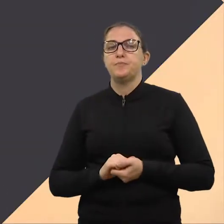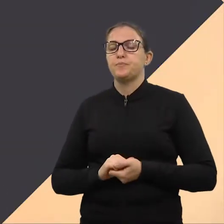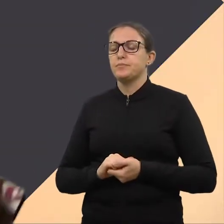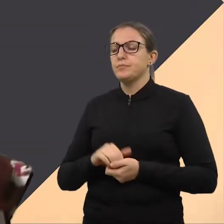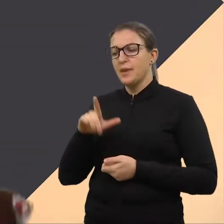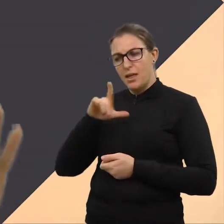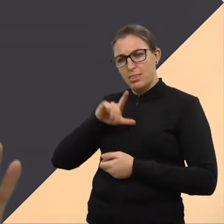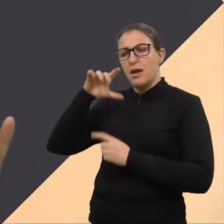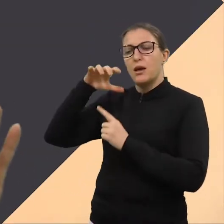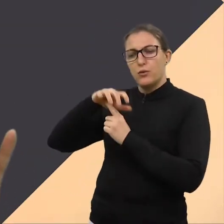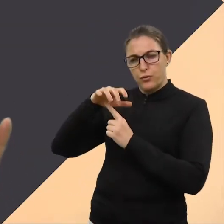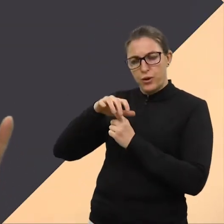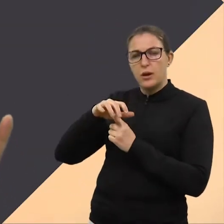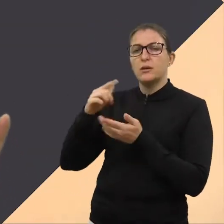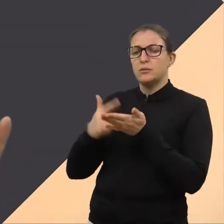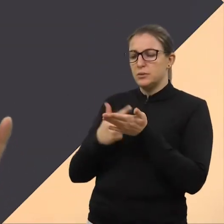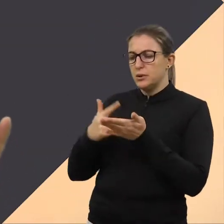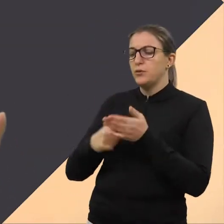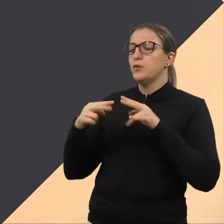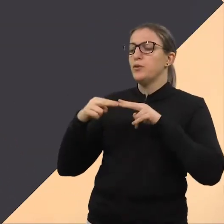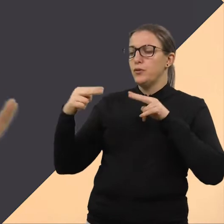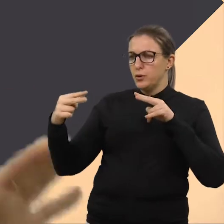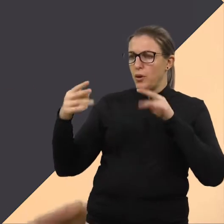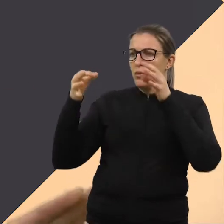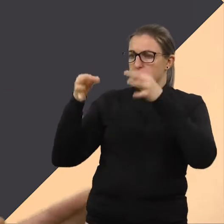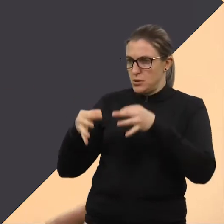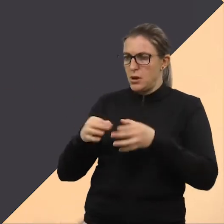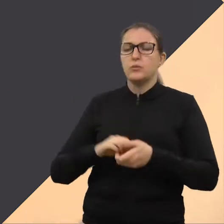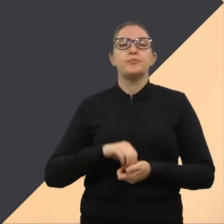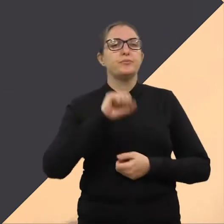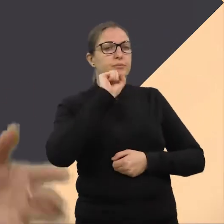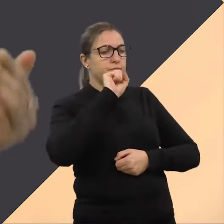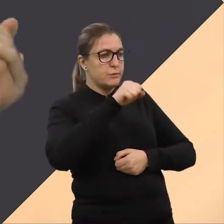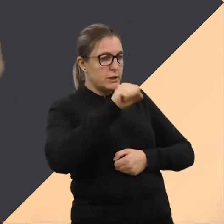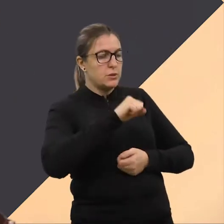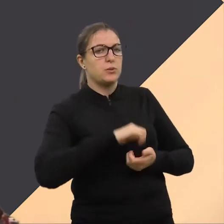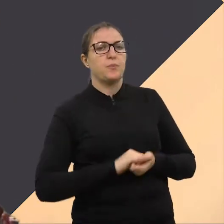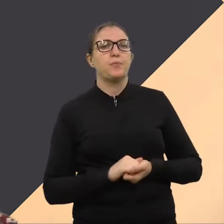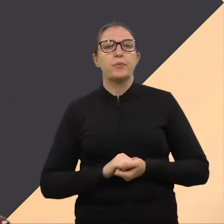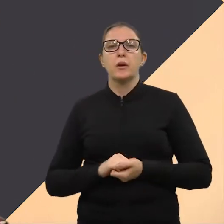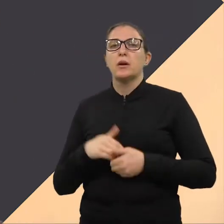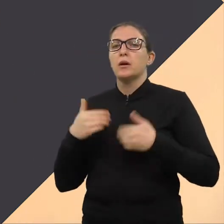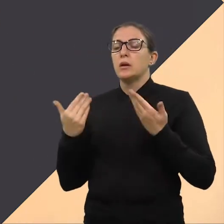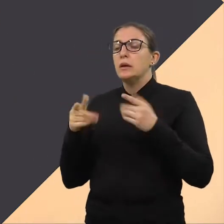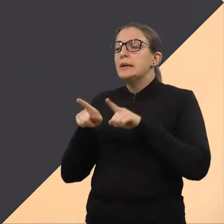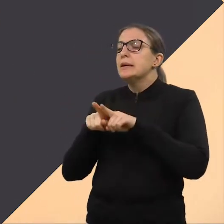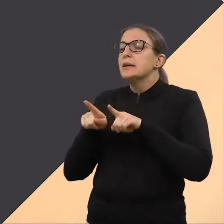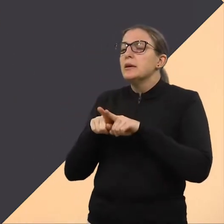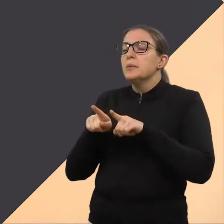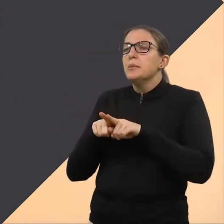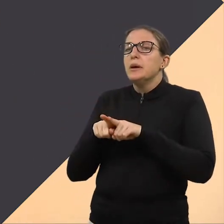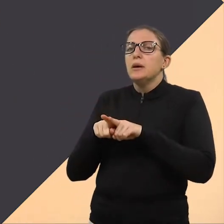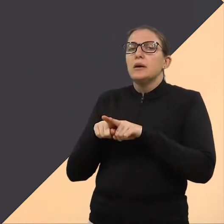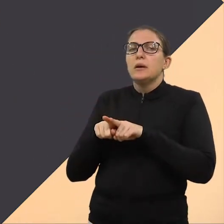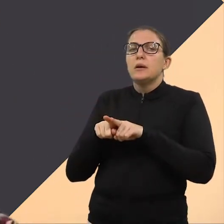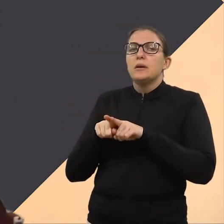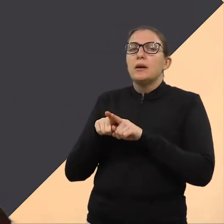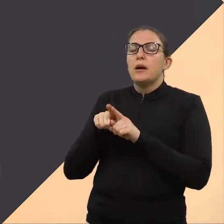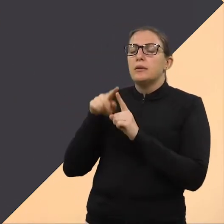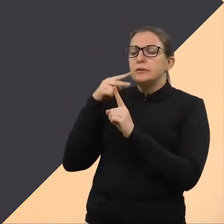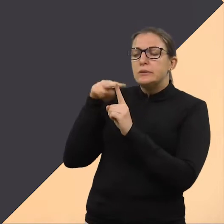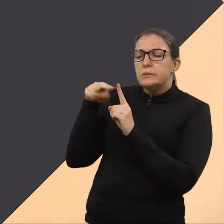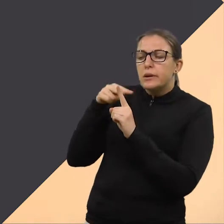Certo que sai de forma virtual. Exatamente. Inicialmente, assim. Exatamente. Neidimar, uma das